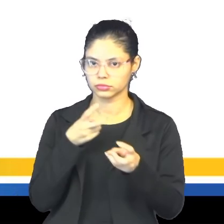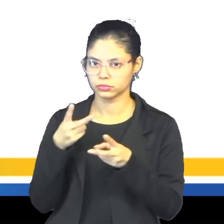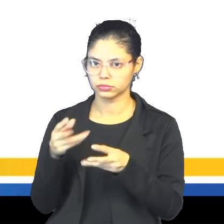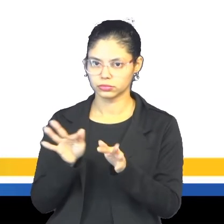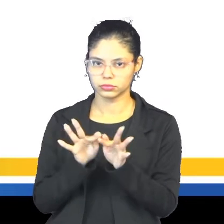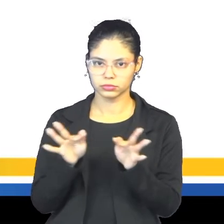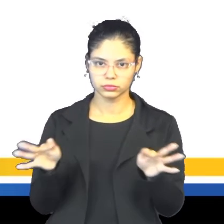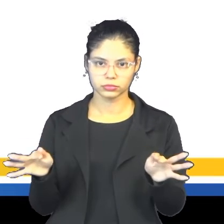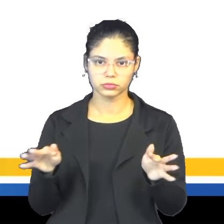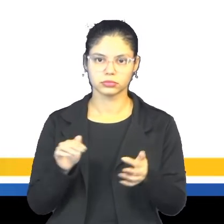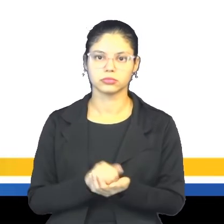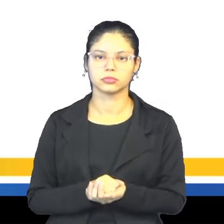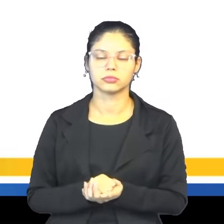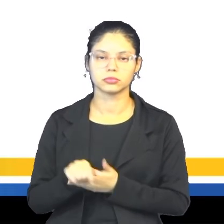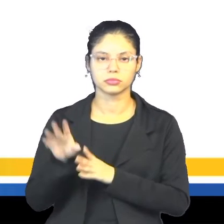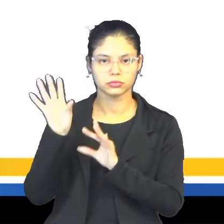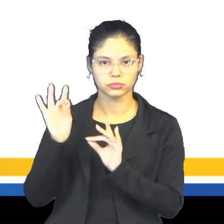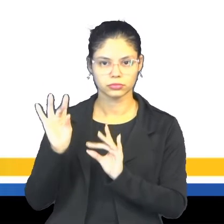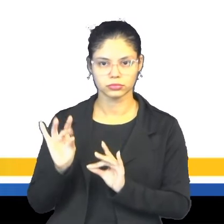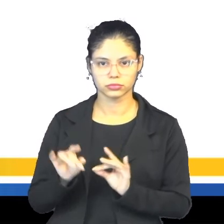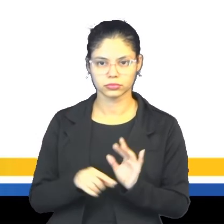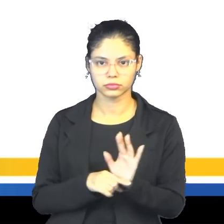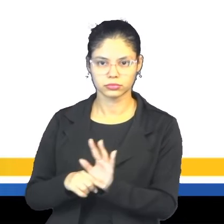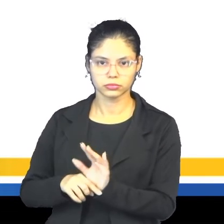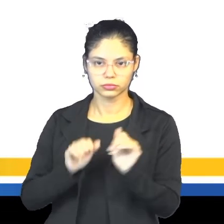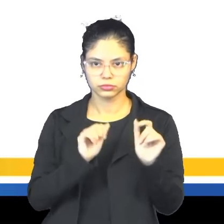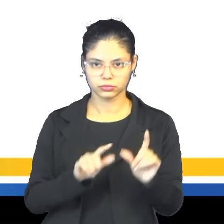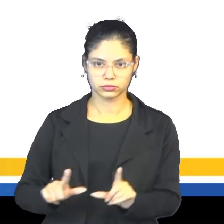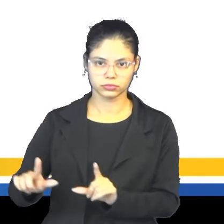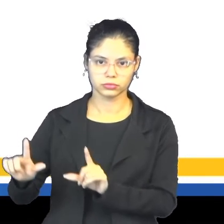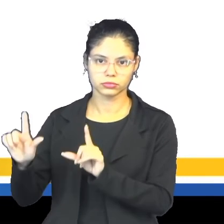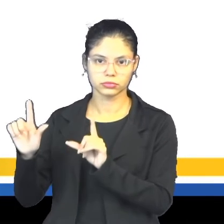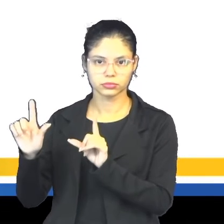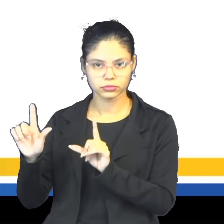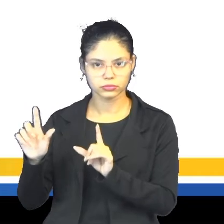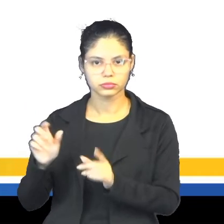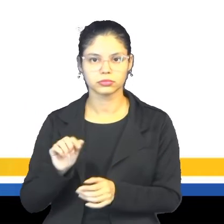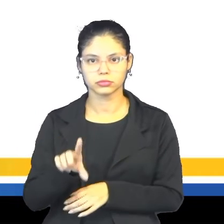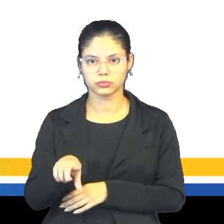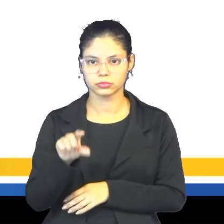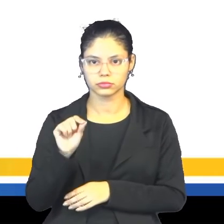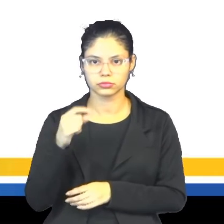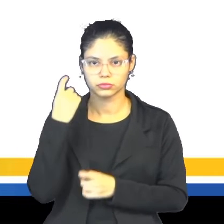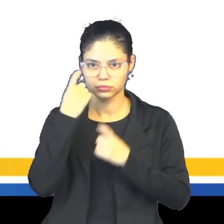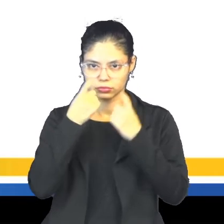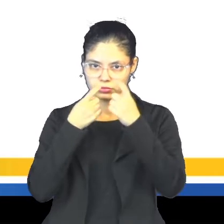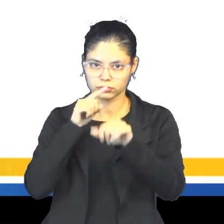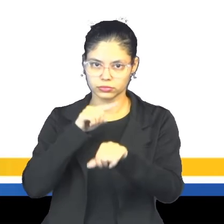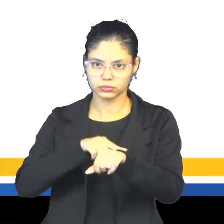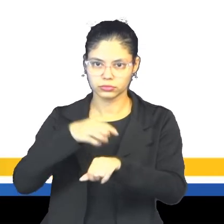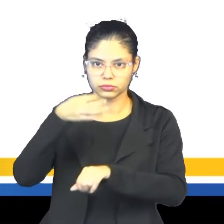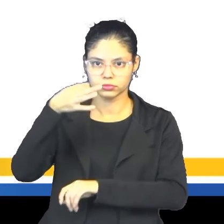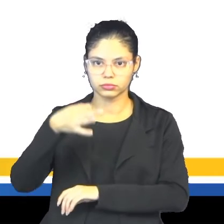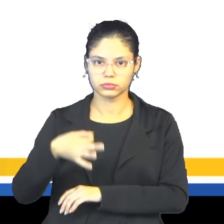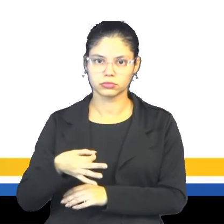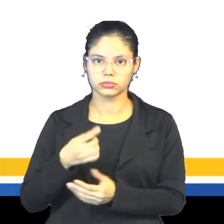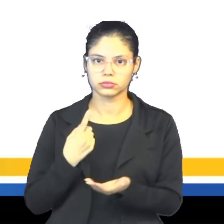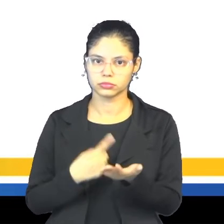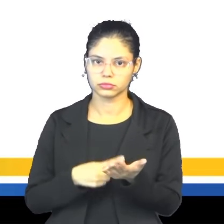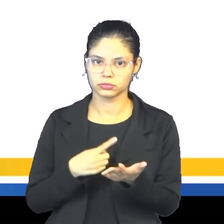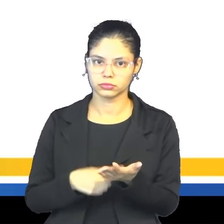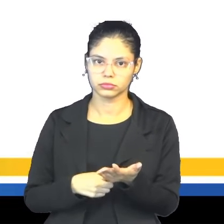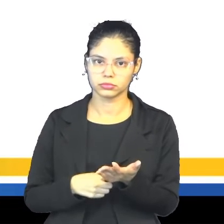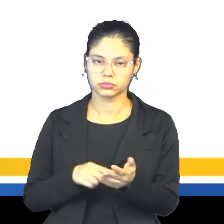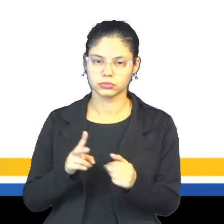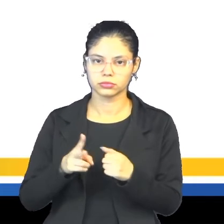frases, que vão estar dispostas aí na tela para vocês, né, e vão escolher a expressão de tempo correta, de acordo